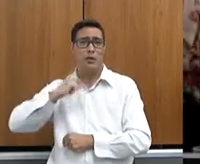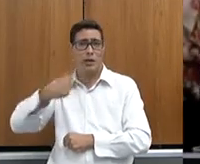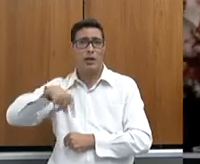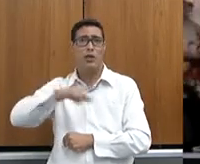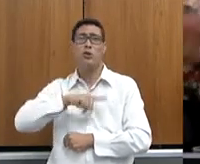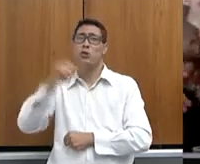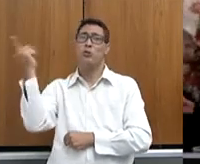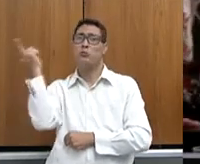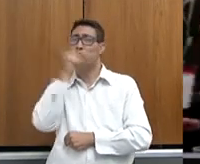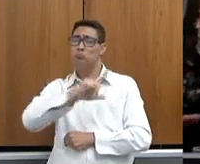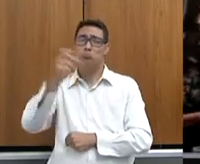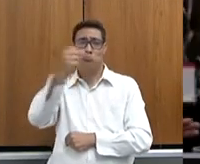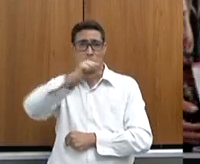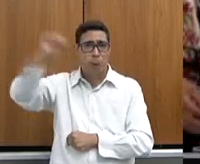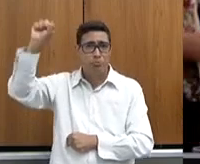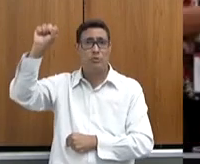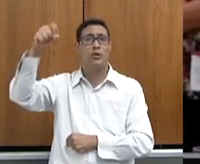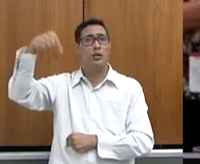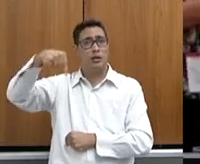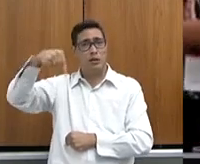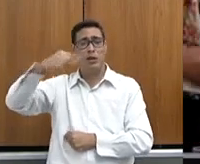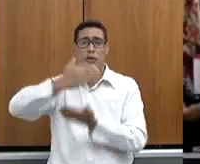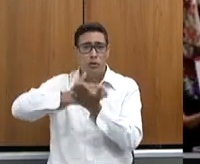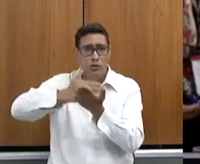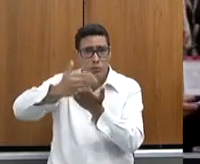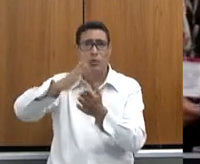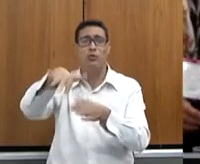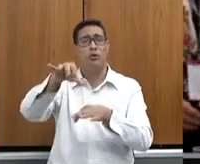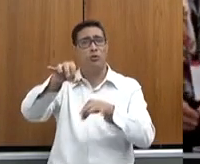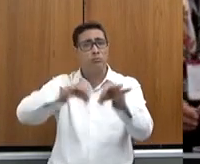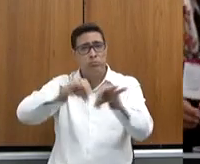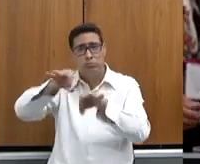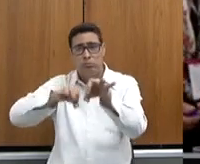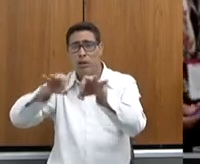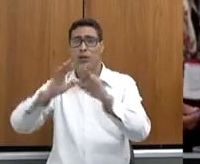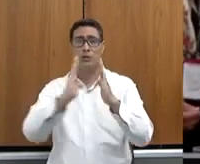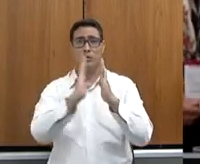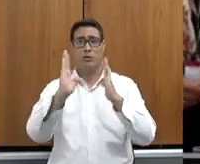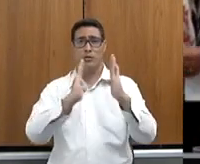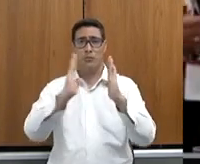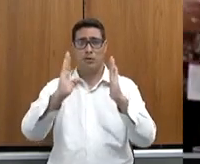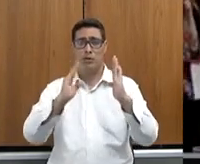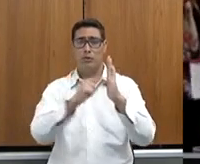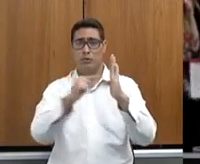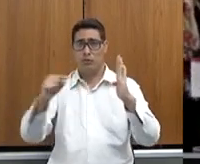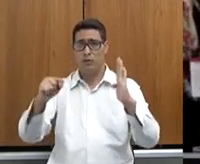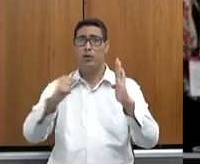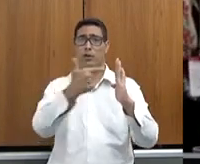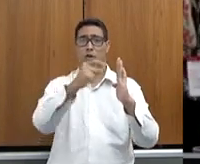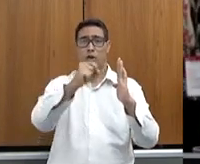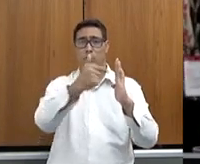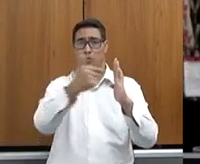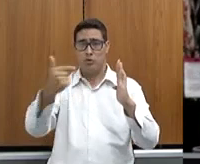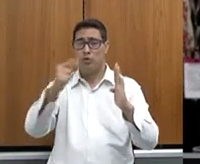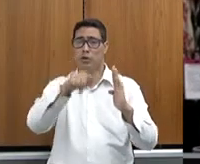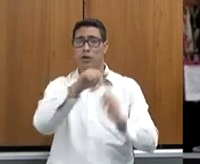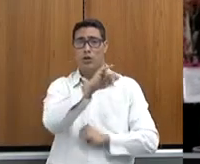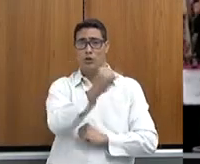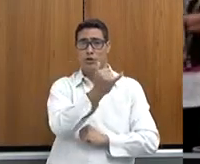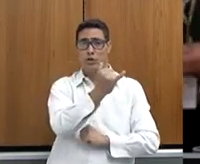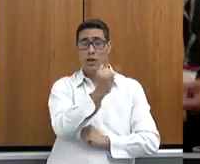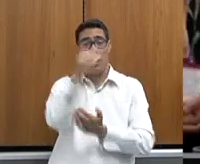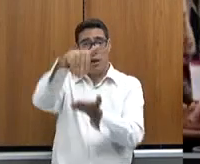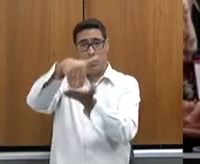batemos. Conseguimos comercializar, nesse período de 2022, de janeiro até